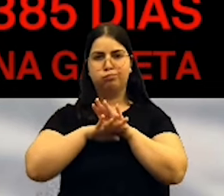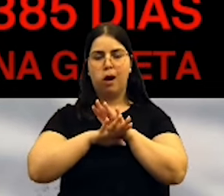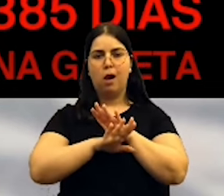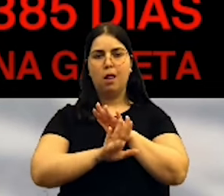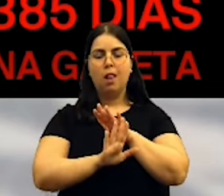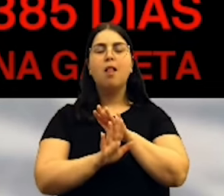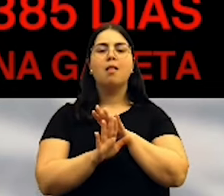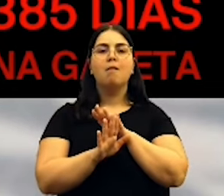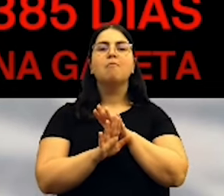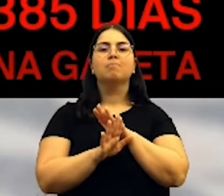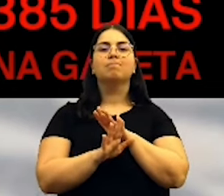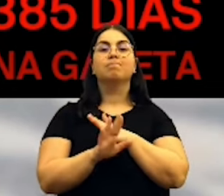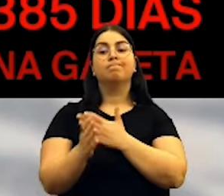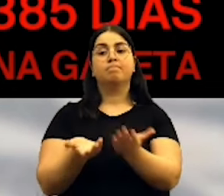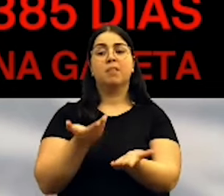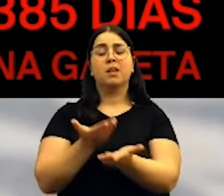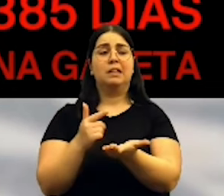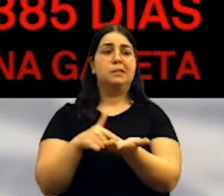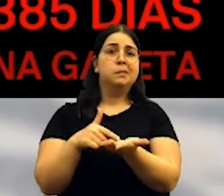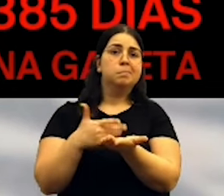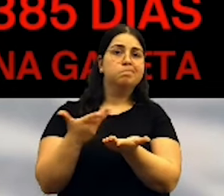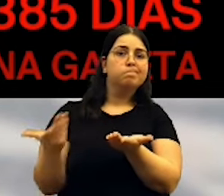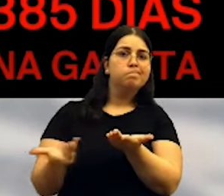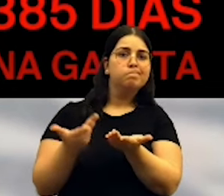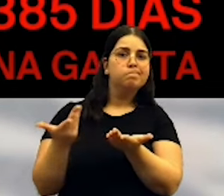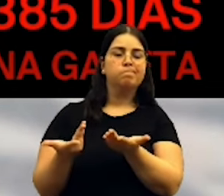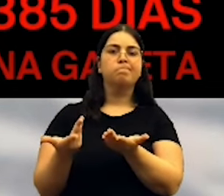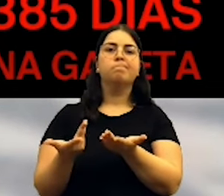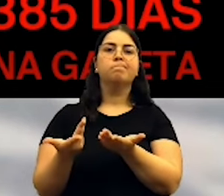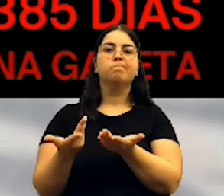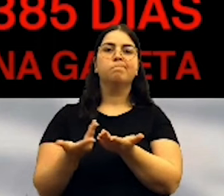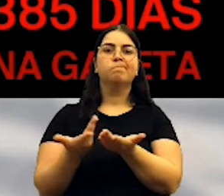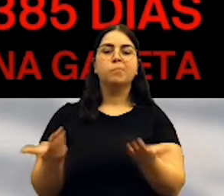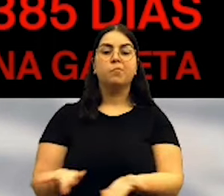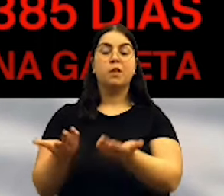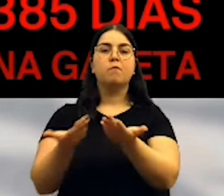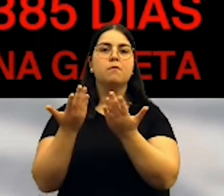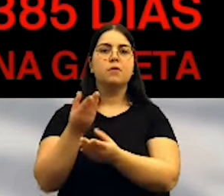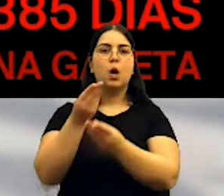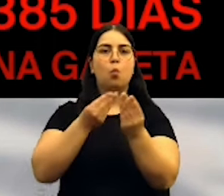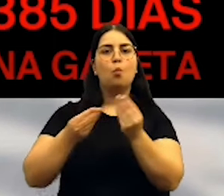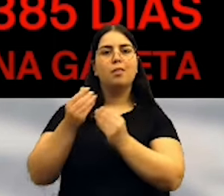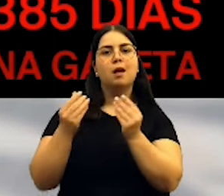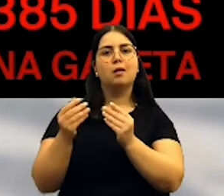a fazer-se a uma proposta que tenta promover qualidade ambiental em Lisboa,